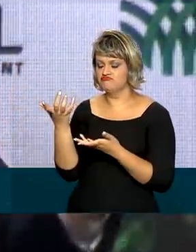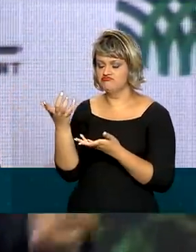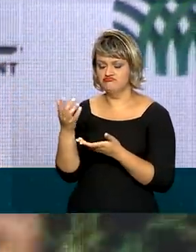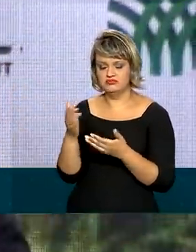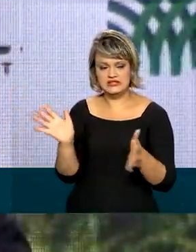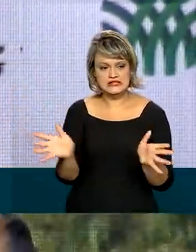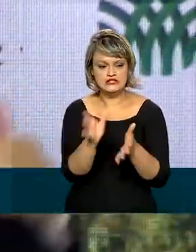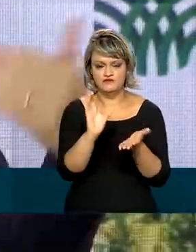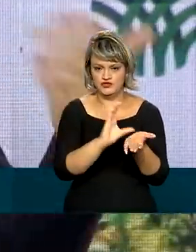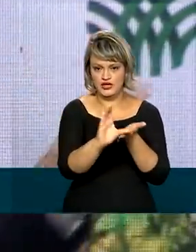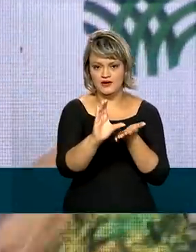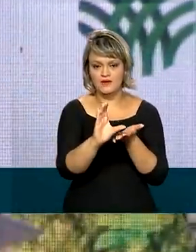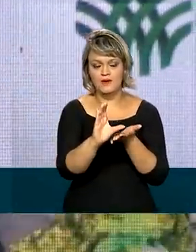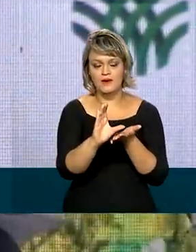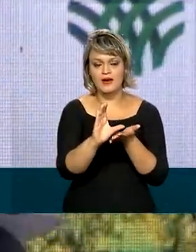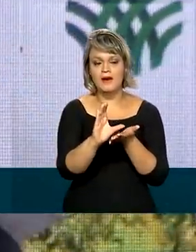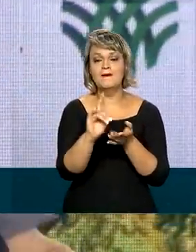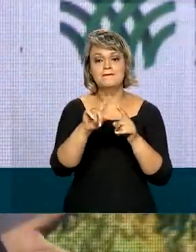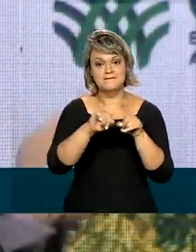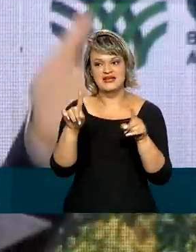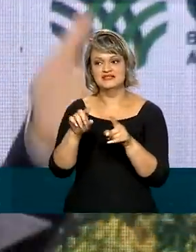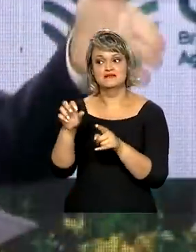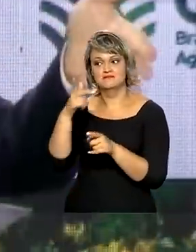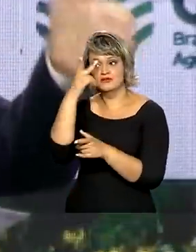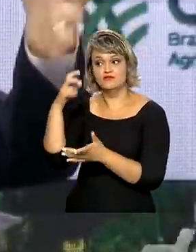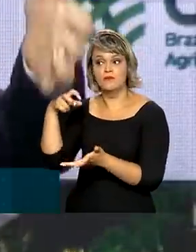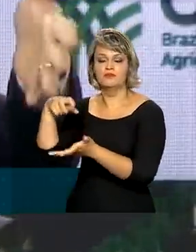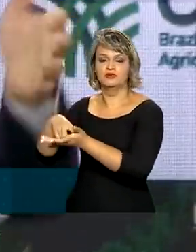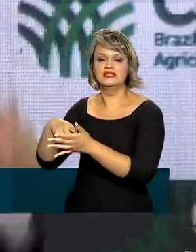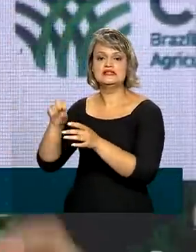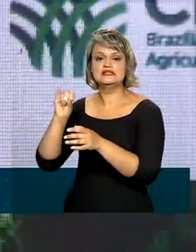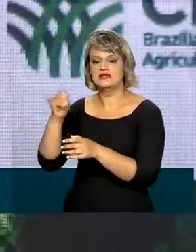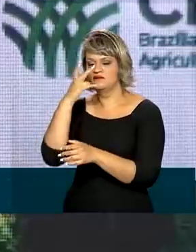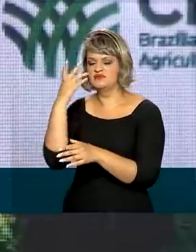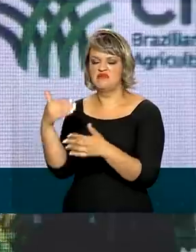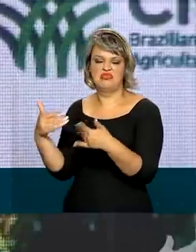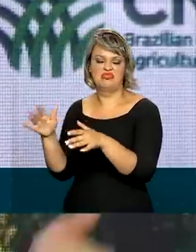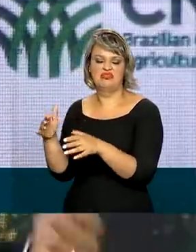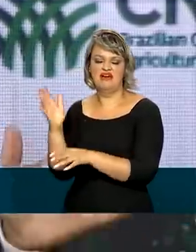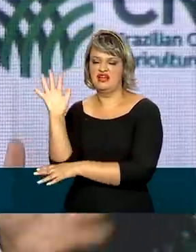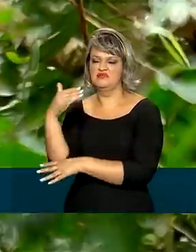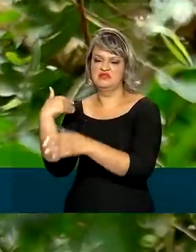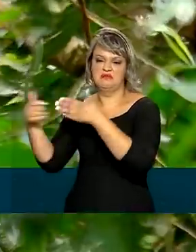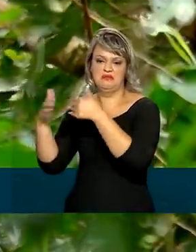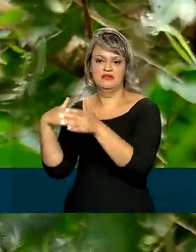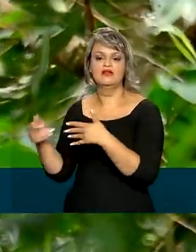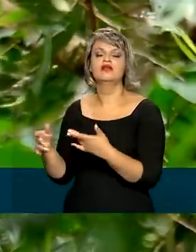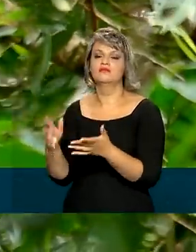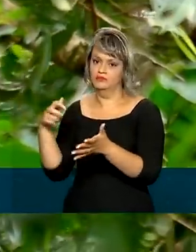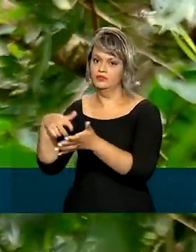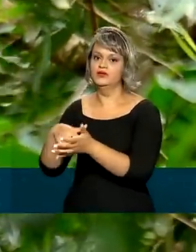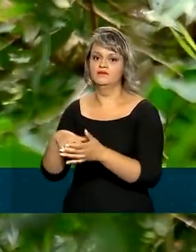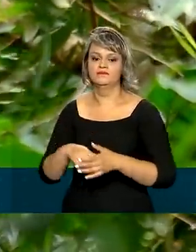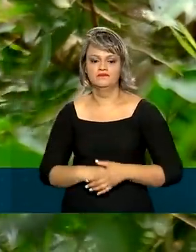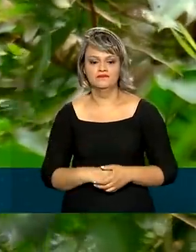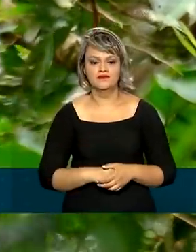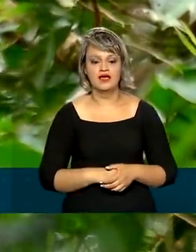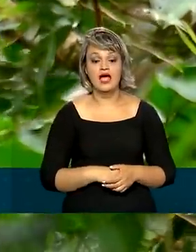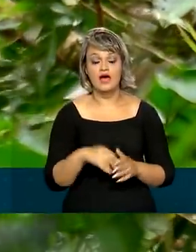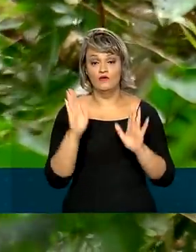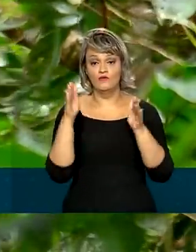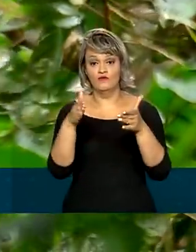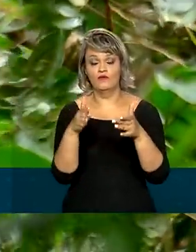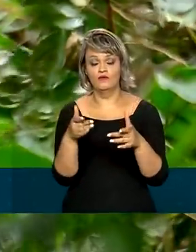queremos reprimir, queremos punir, mas sempre com foco integral na reparação do meio ambiente. Também com foco na economia